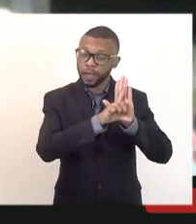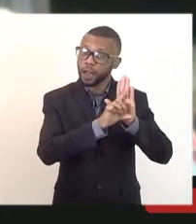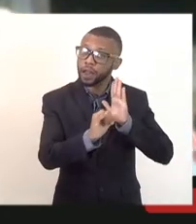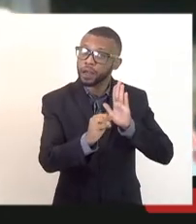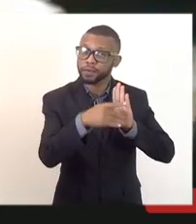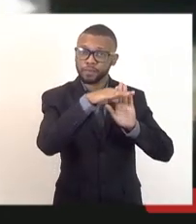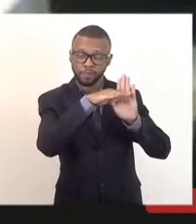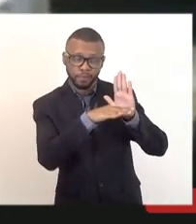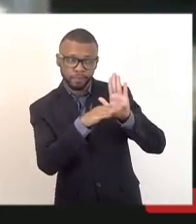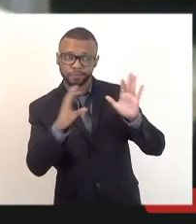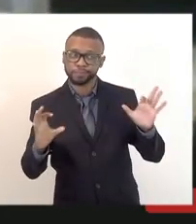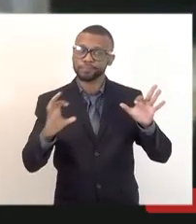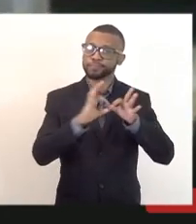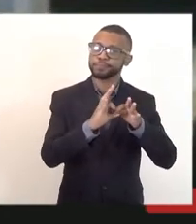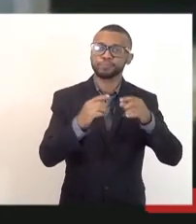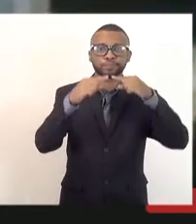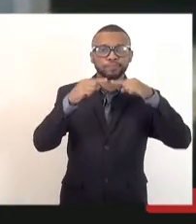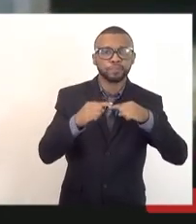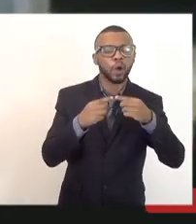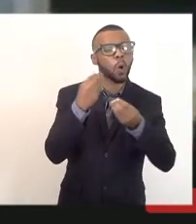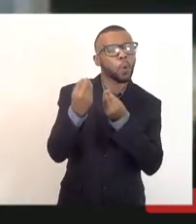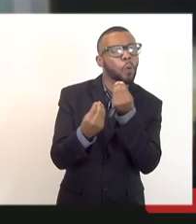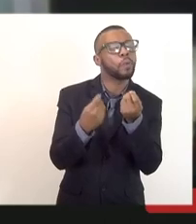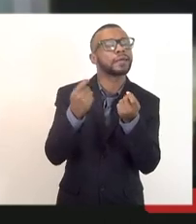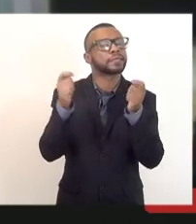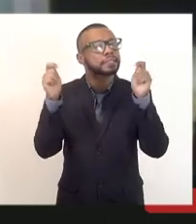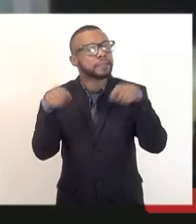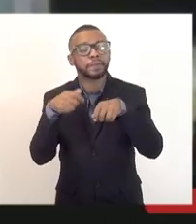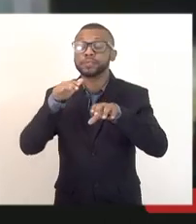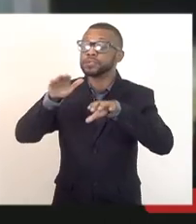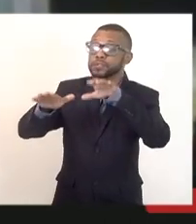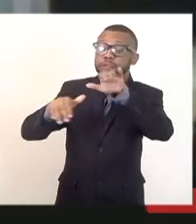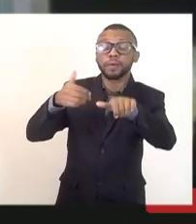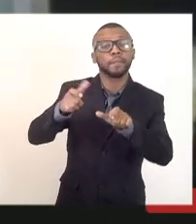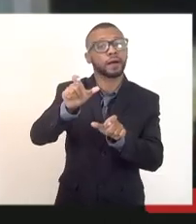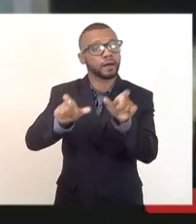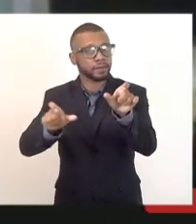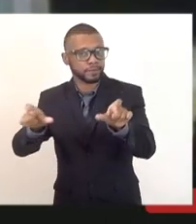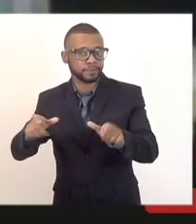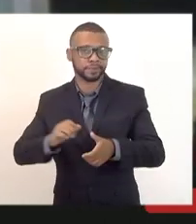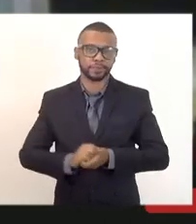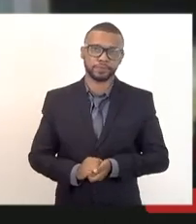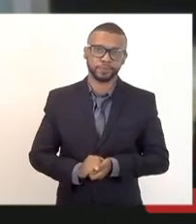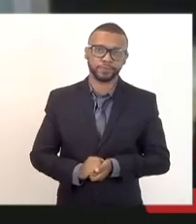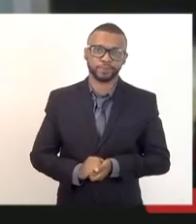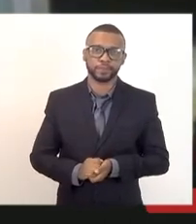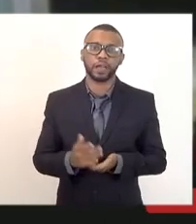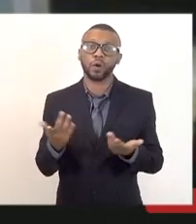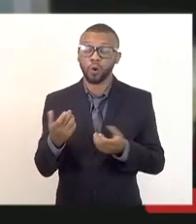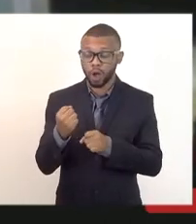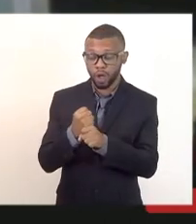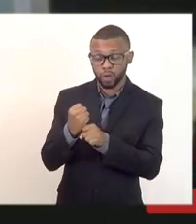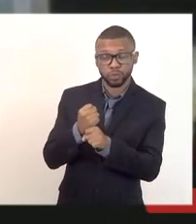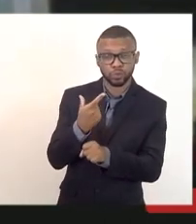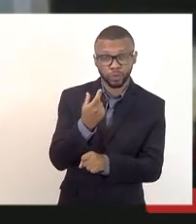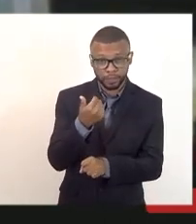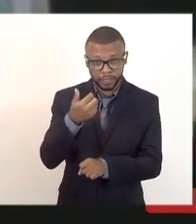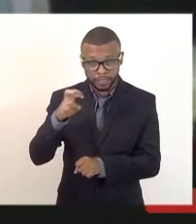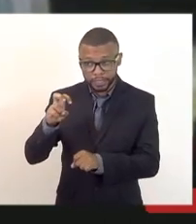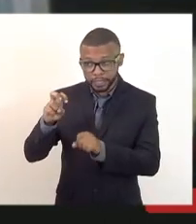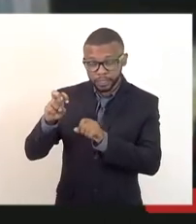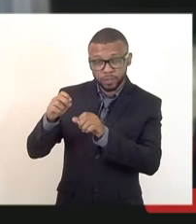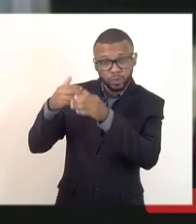a maneira mais adequada de nós chamarmos essas pessoas. Agora, em relação ao concurso de 2015, realmente, hoje eu não tenho